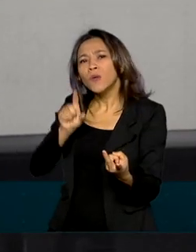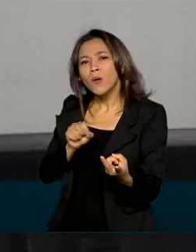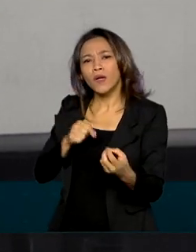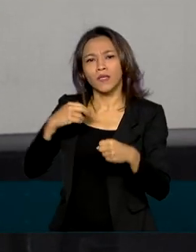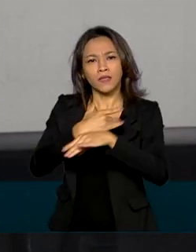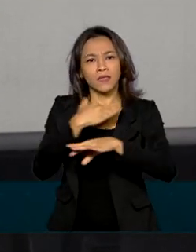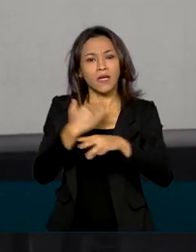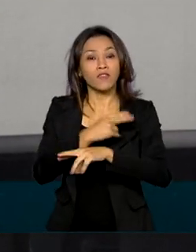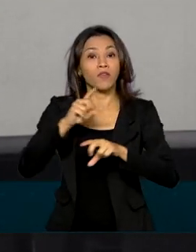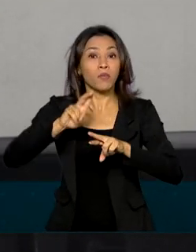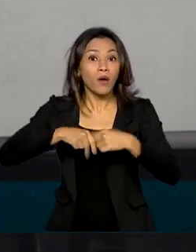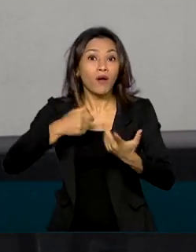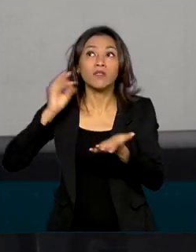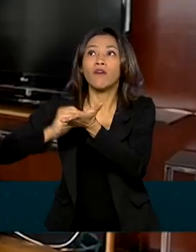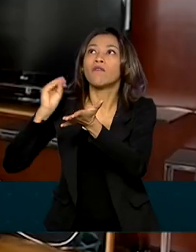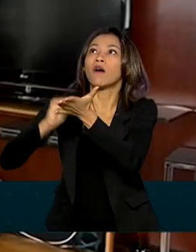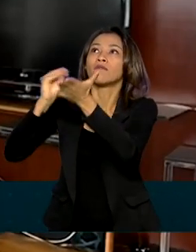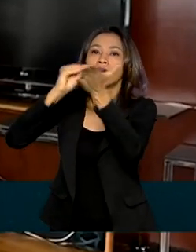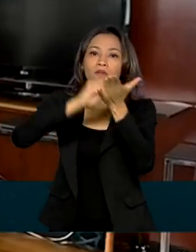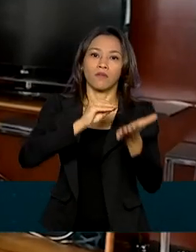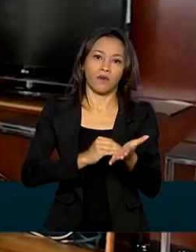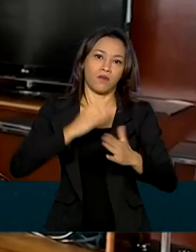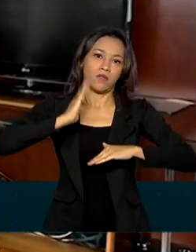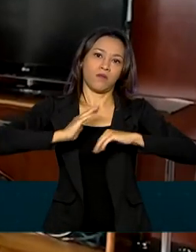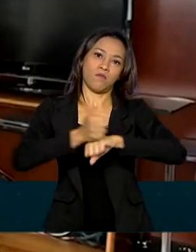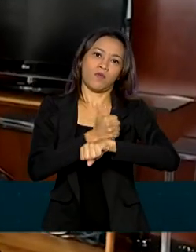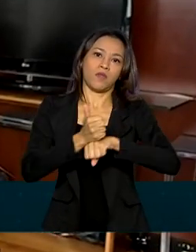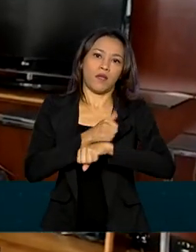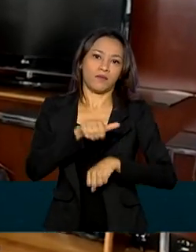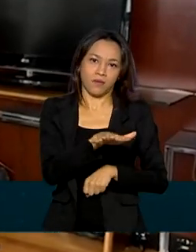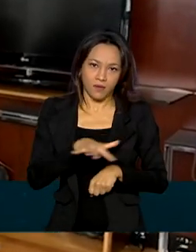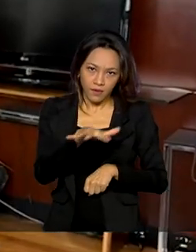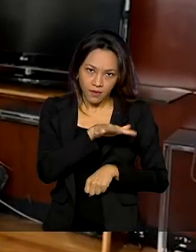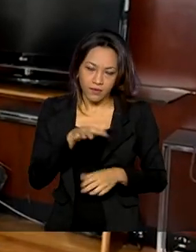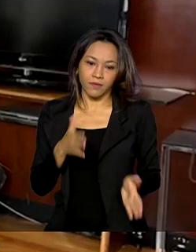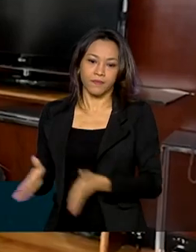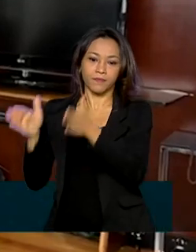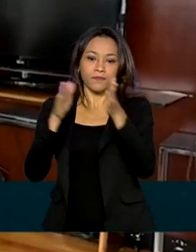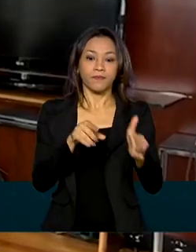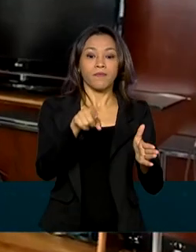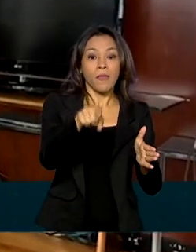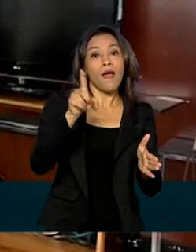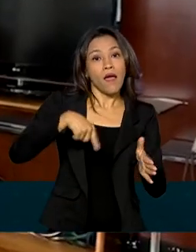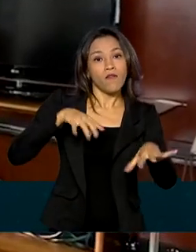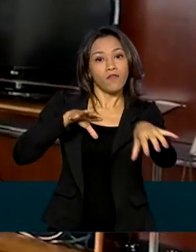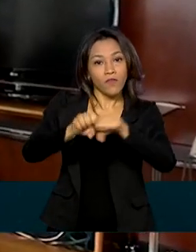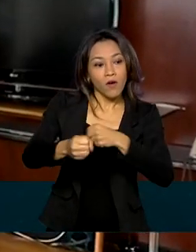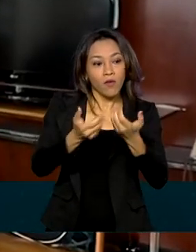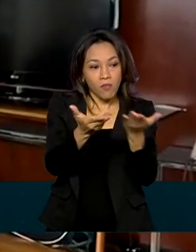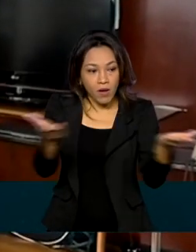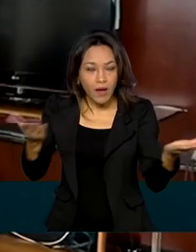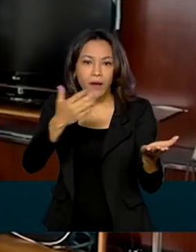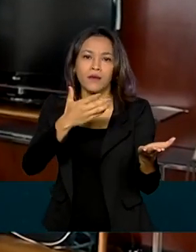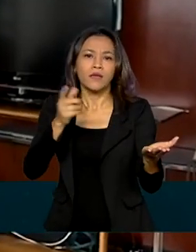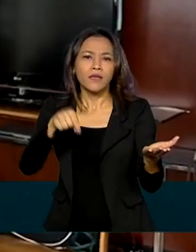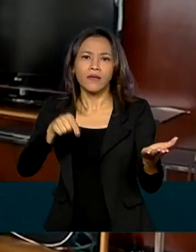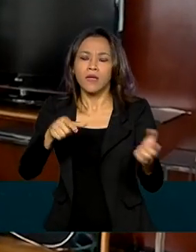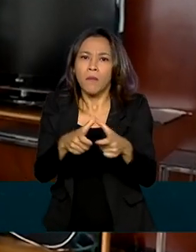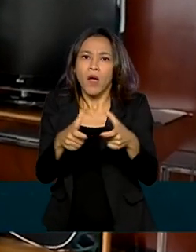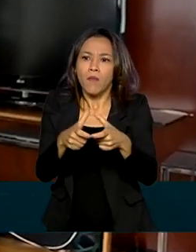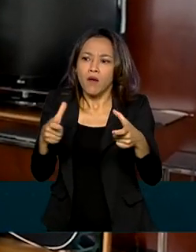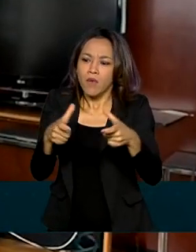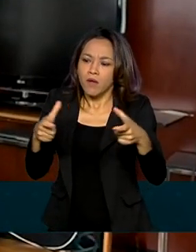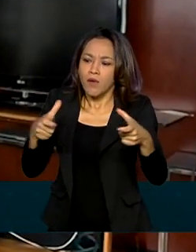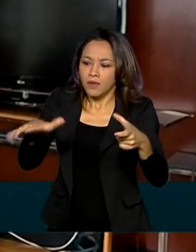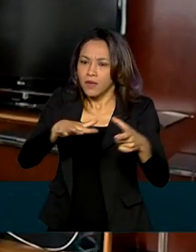demanda por profissionais da área. É formar profissionais para um setor que vem em constante crescimento e que